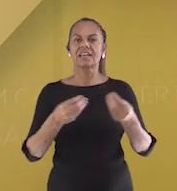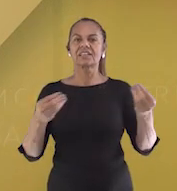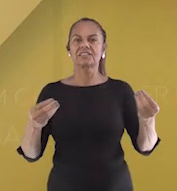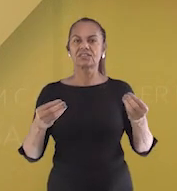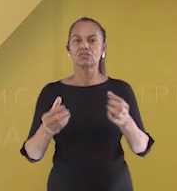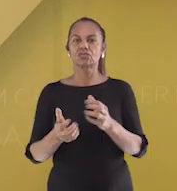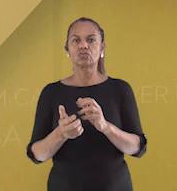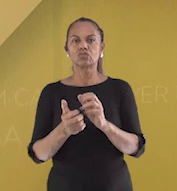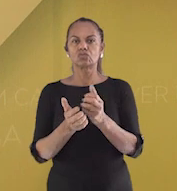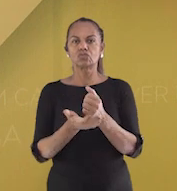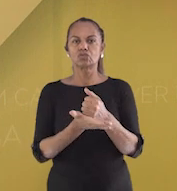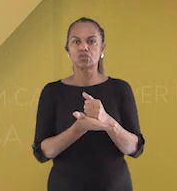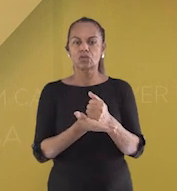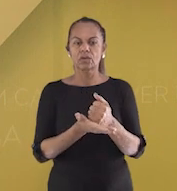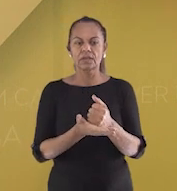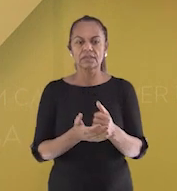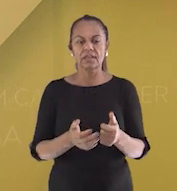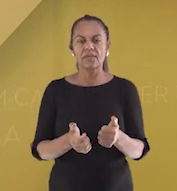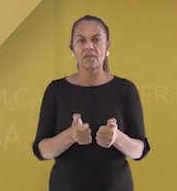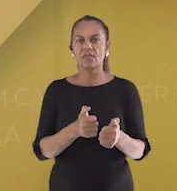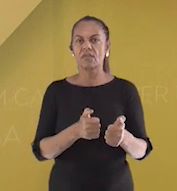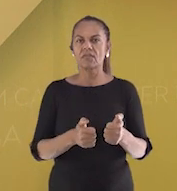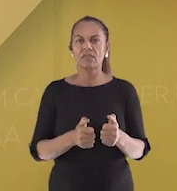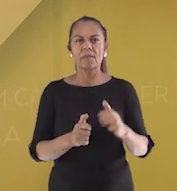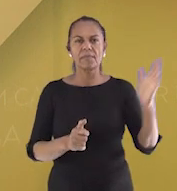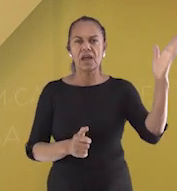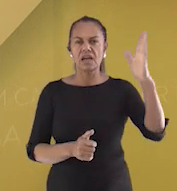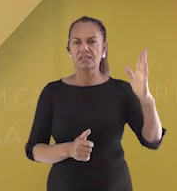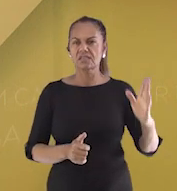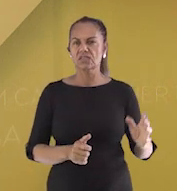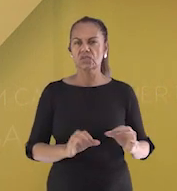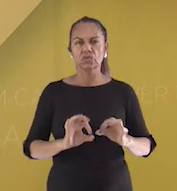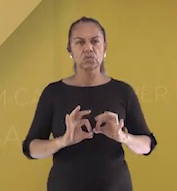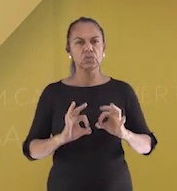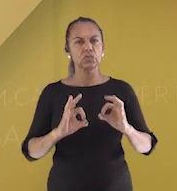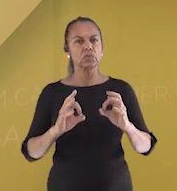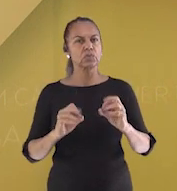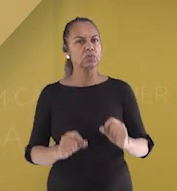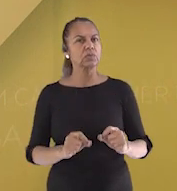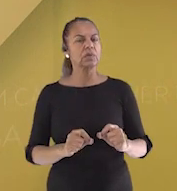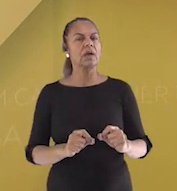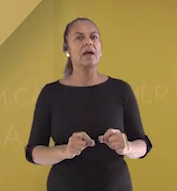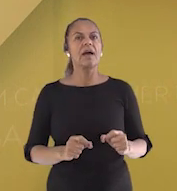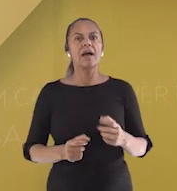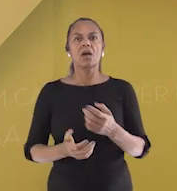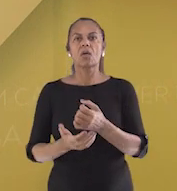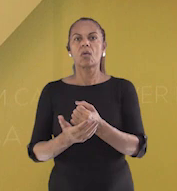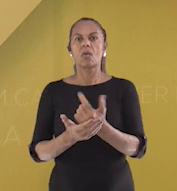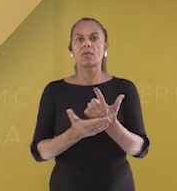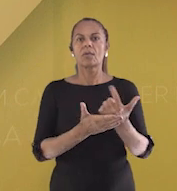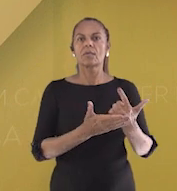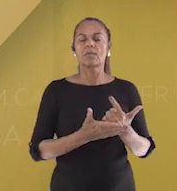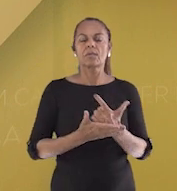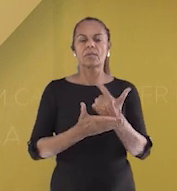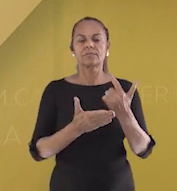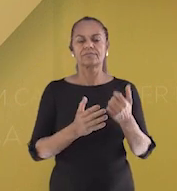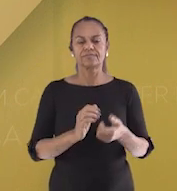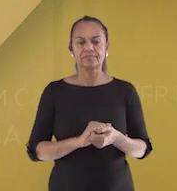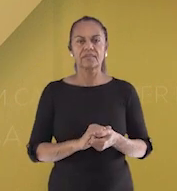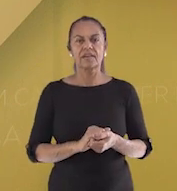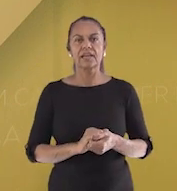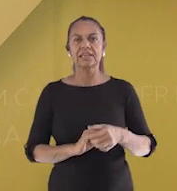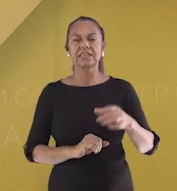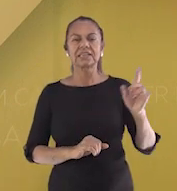O Playstation virou uma febre no Brasil há uns anos atrás. E como comentamos, o aparelho era